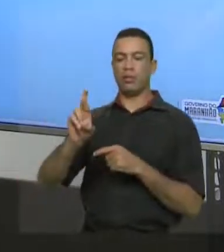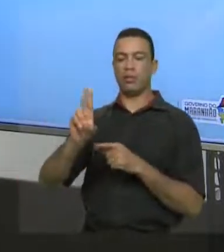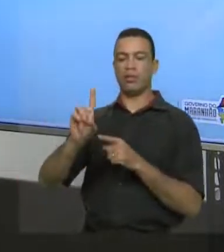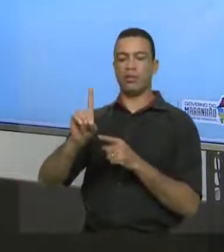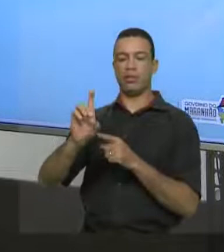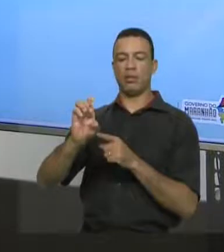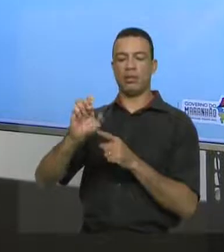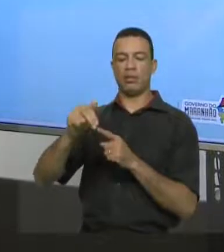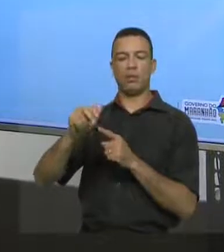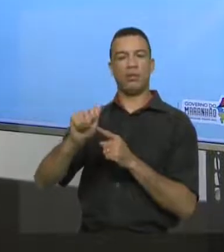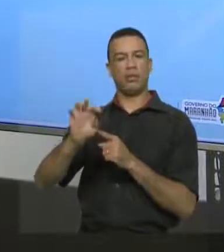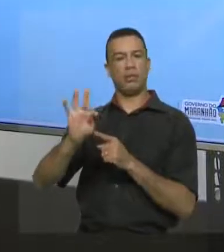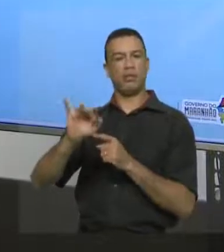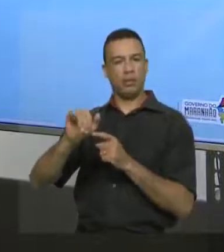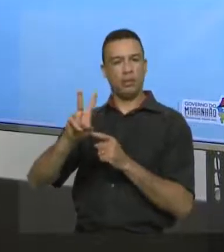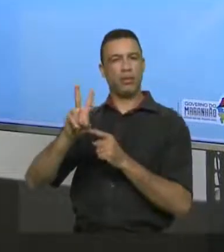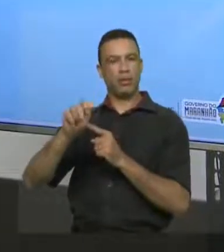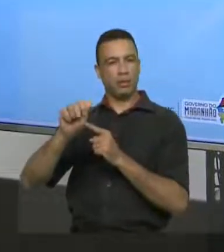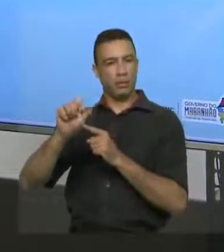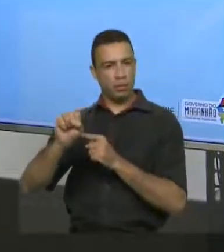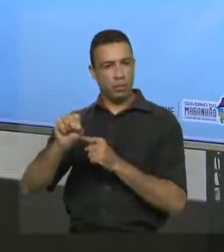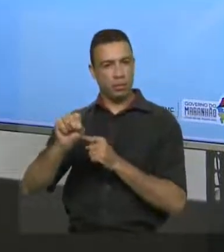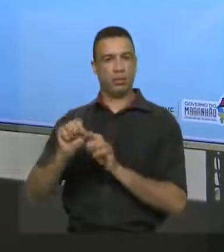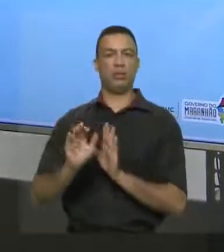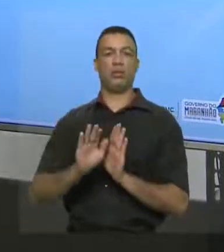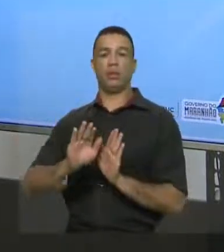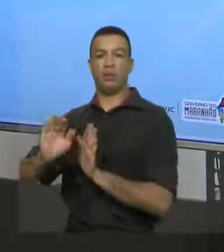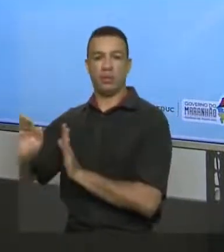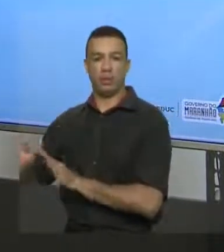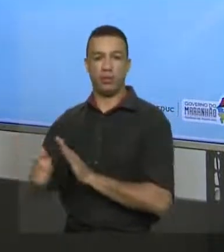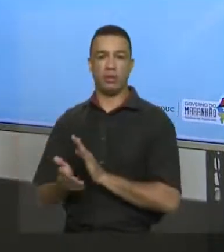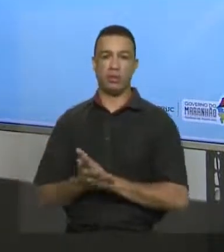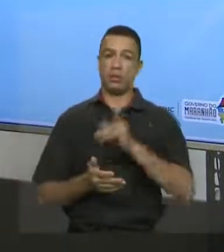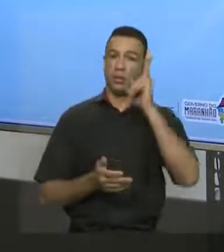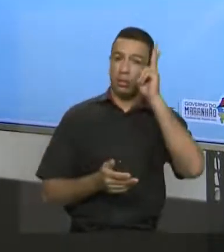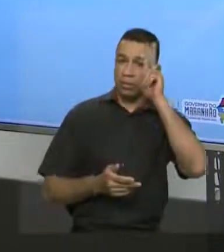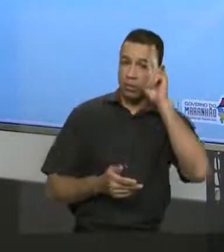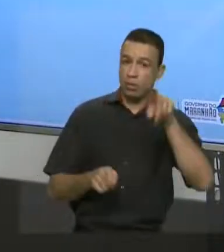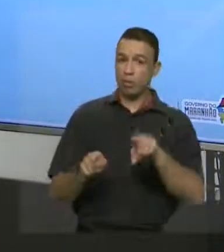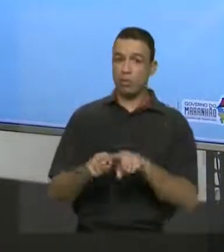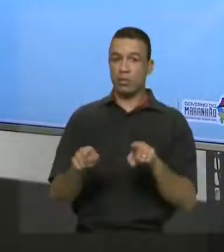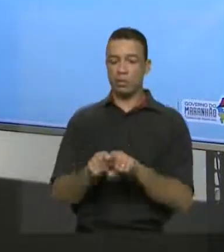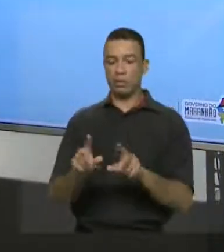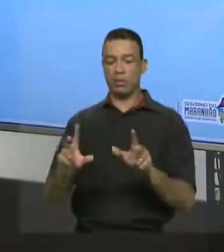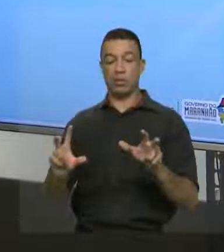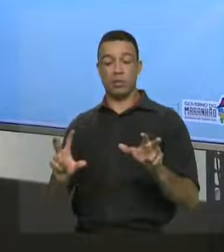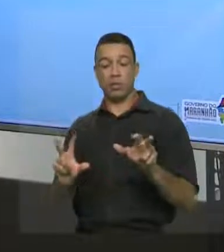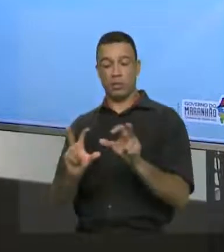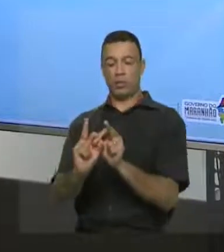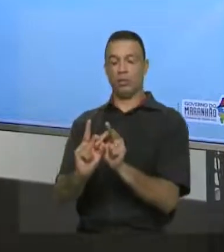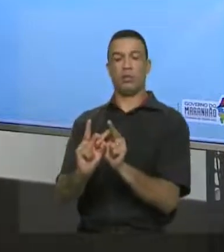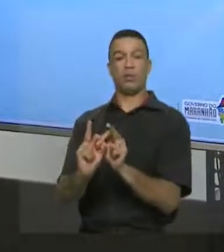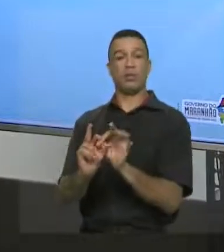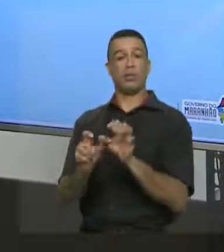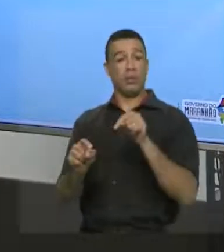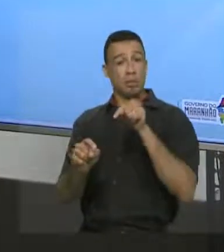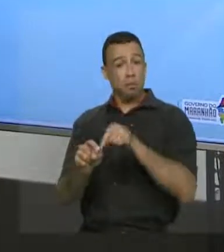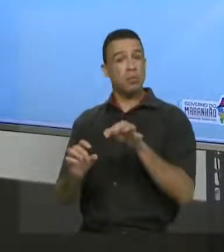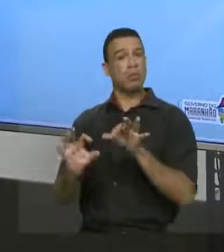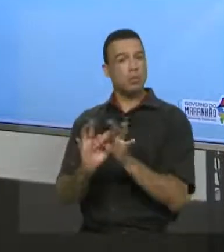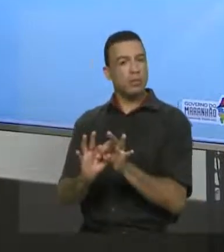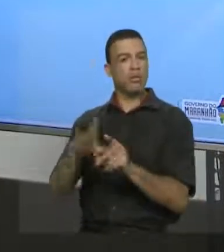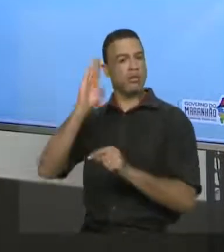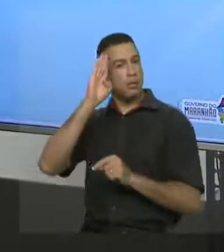Também convém lembrar que as conjunções, certo? Também tem um papel